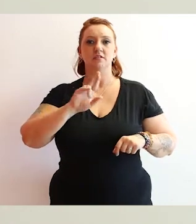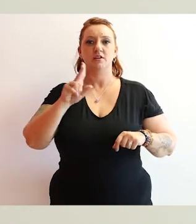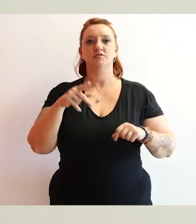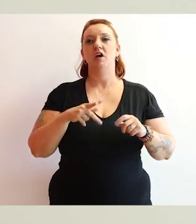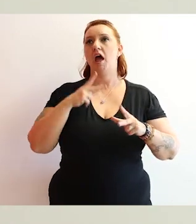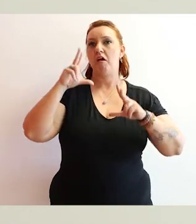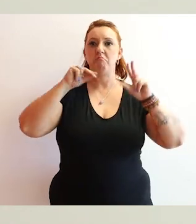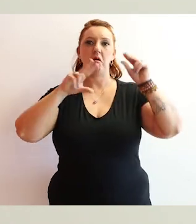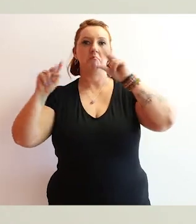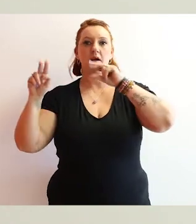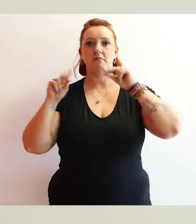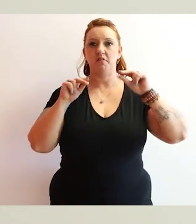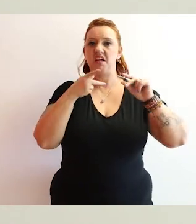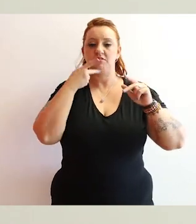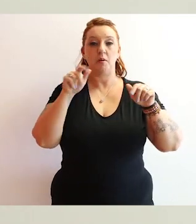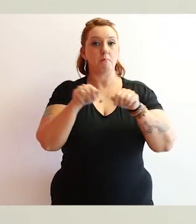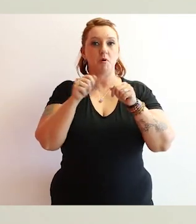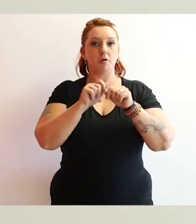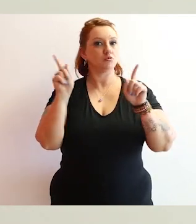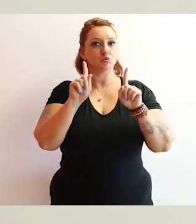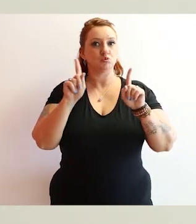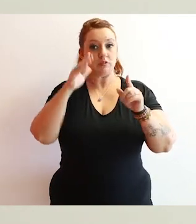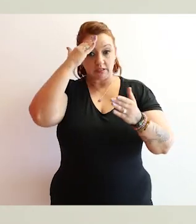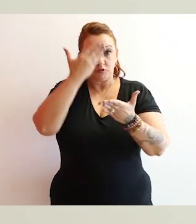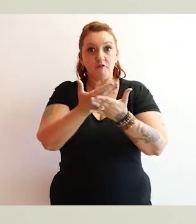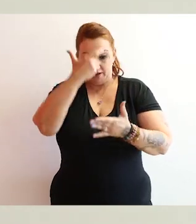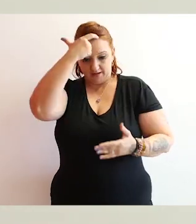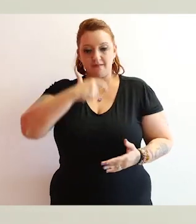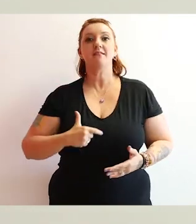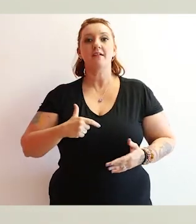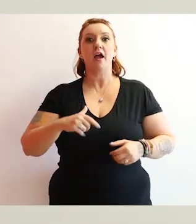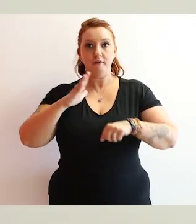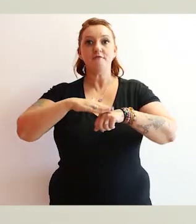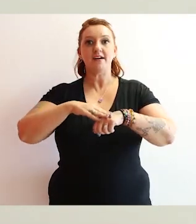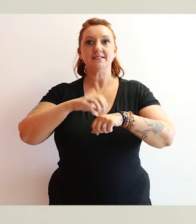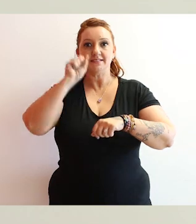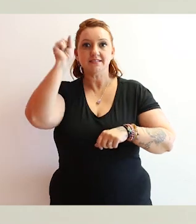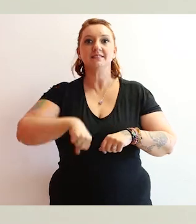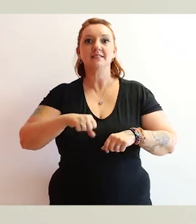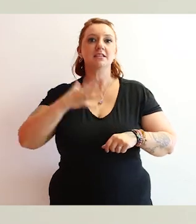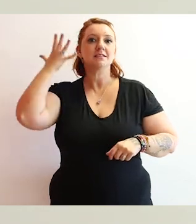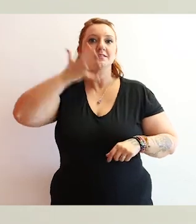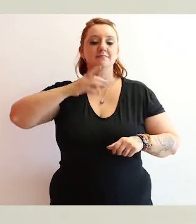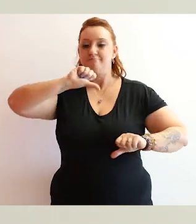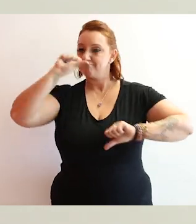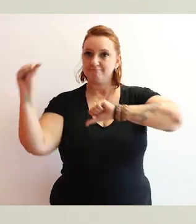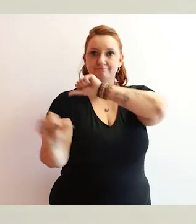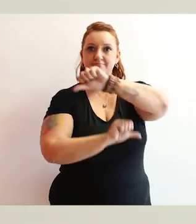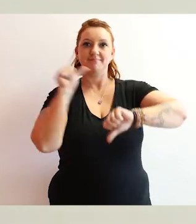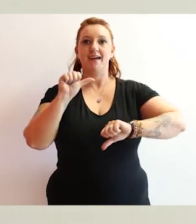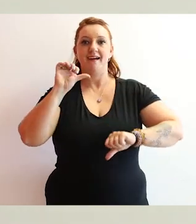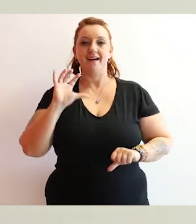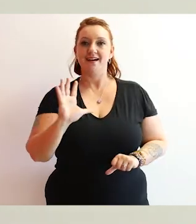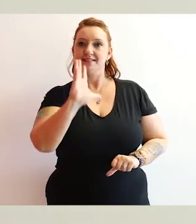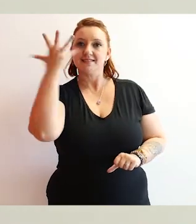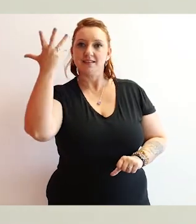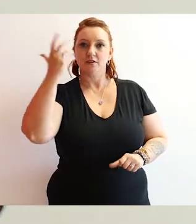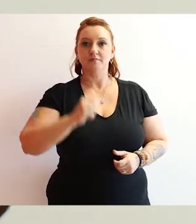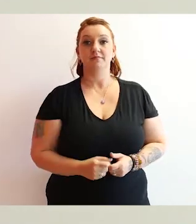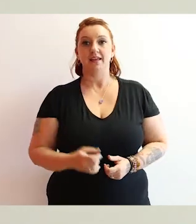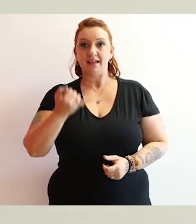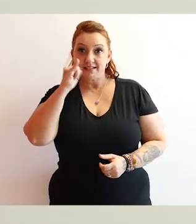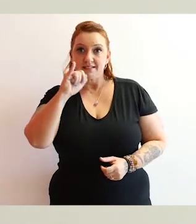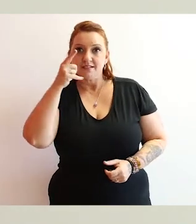que se você confiar em mim, eu vou fazer esse discurso ser transformado em ação. Então, se isso você consegue empreender e colocar